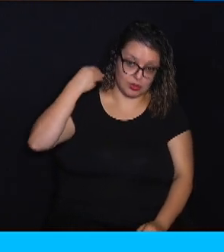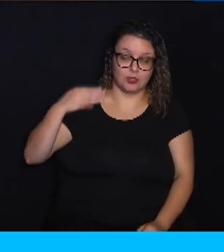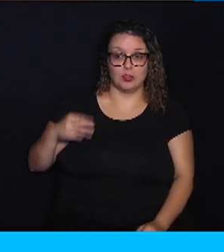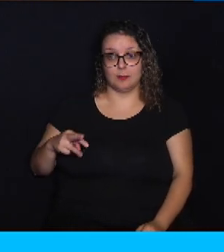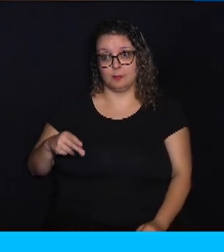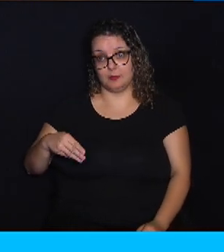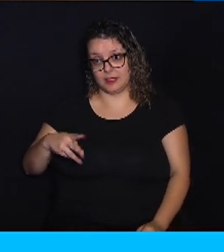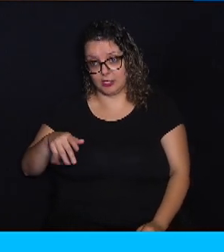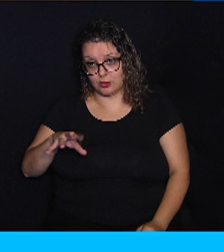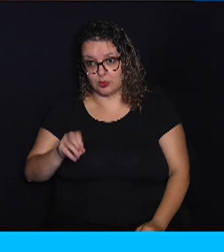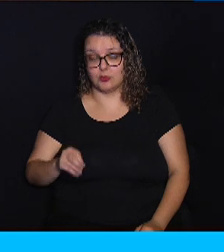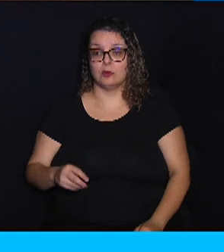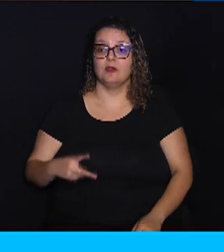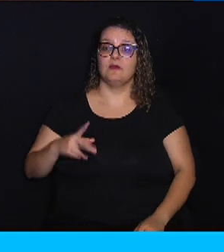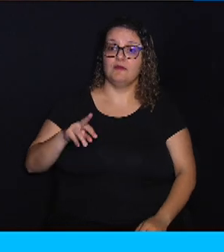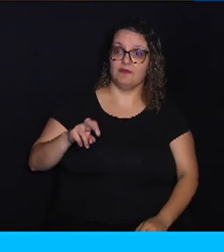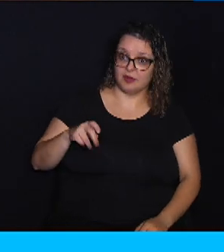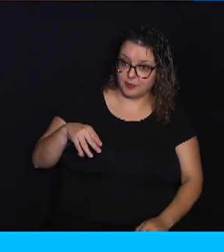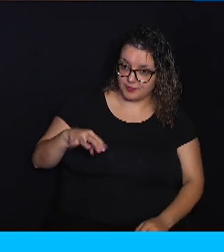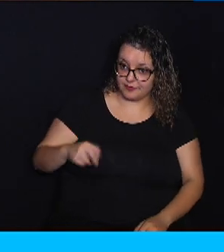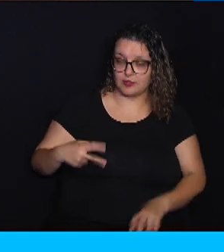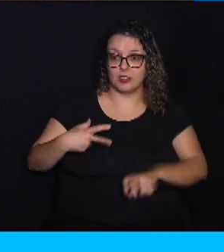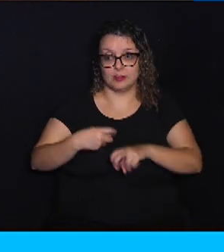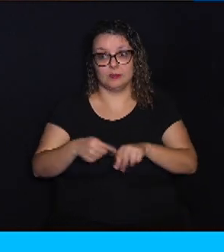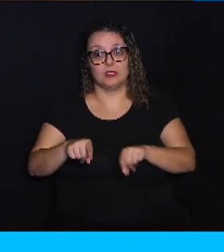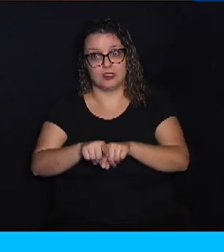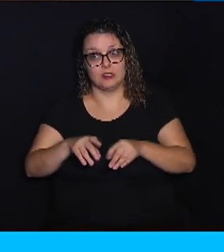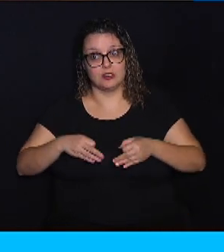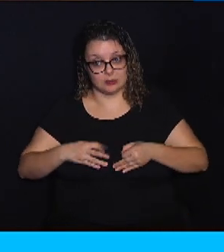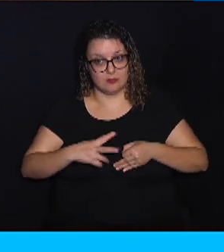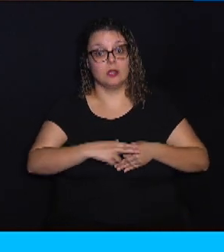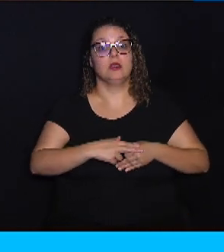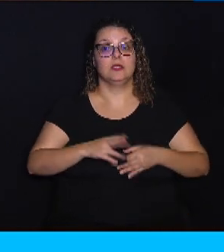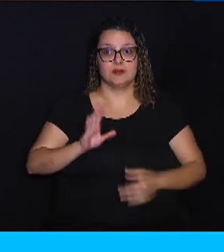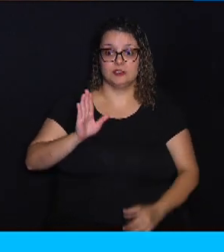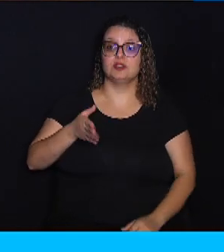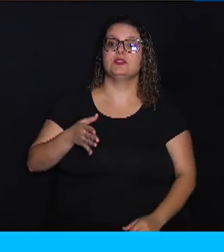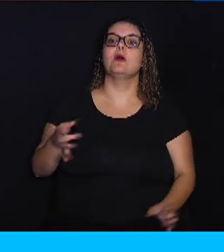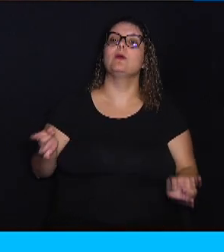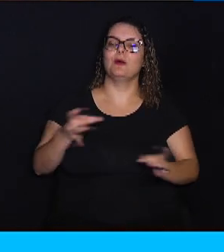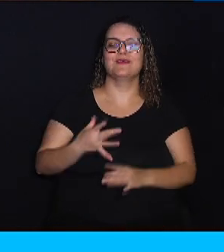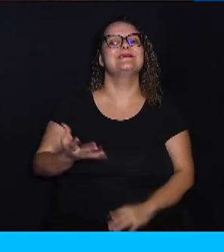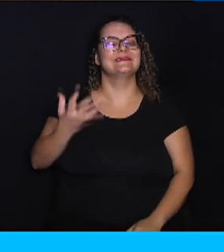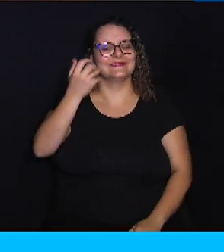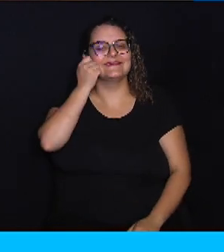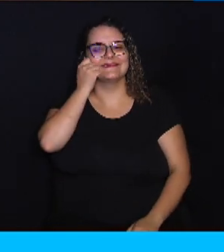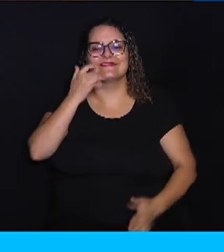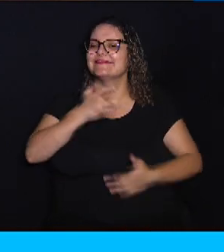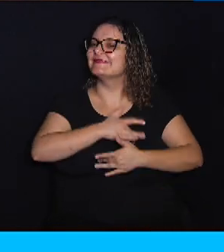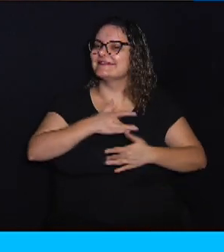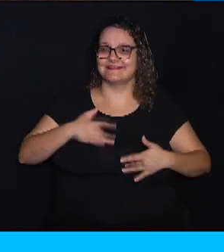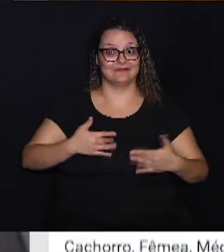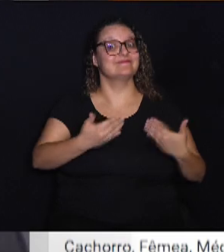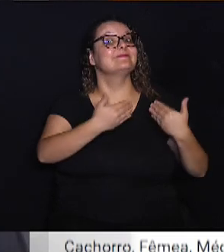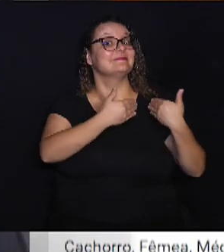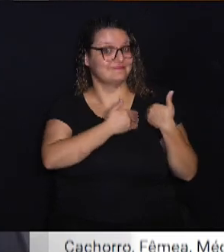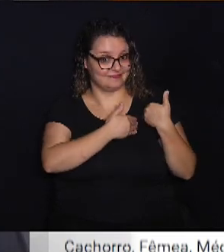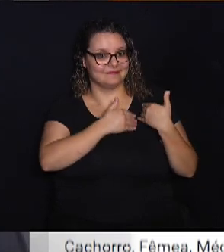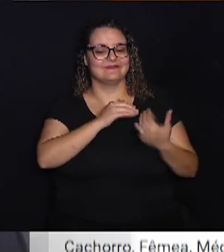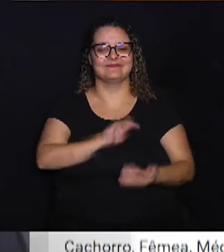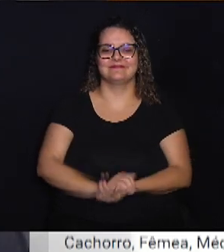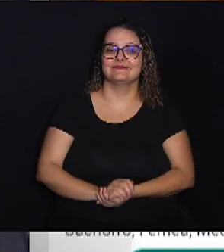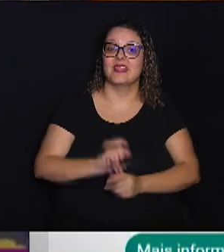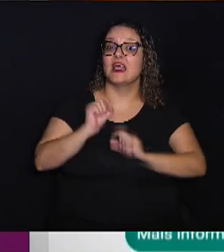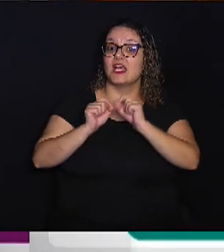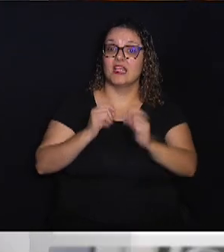vermifugada, vacinada e também castrada. Agora, ela já pode ser adotada com responsabilidade. Para